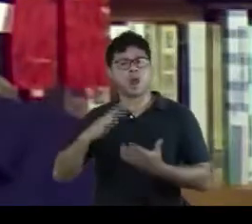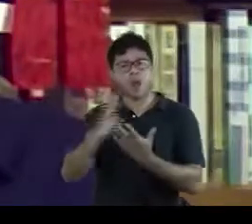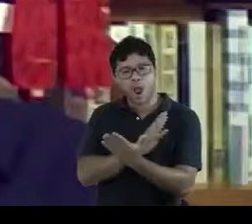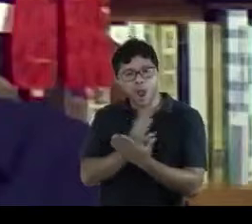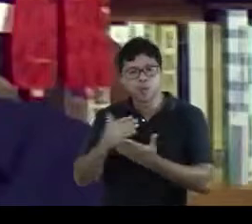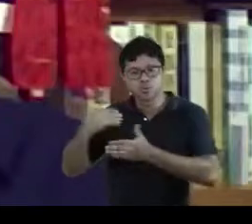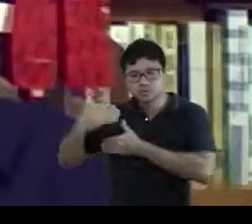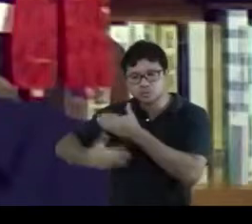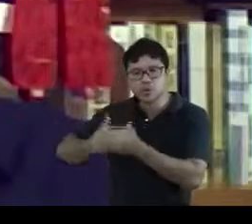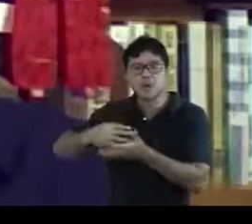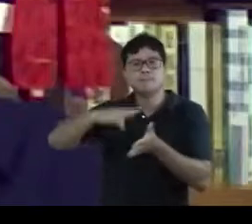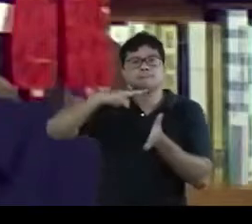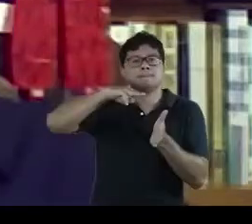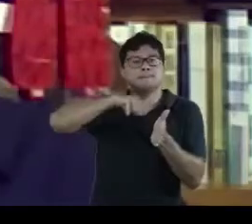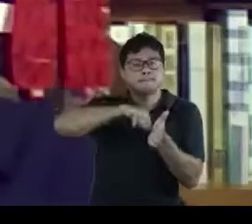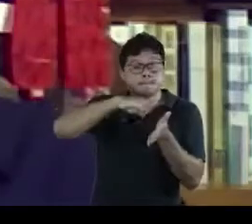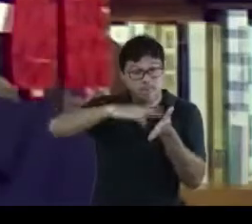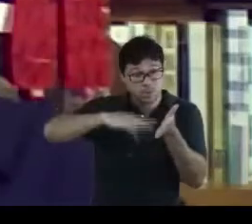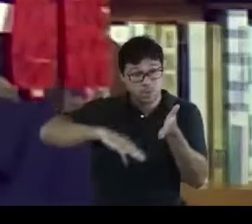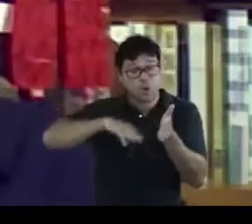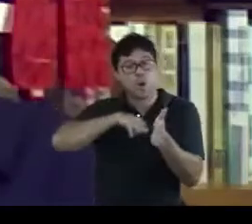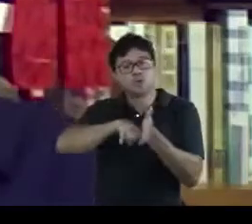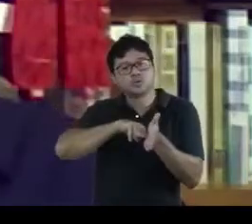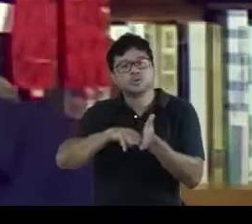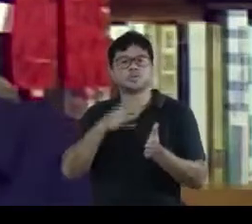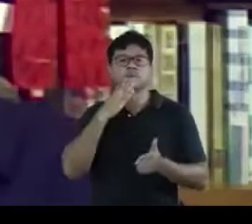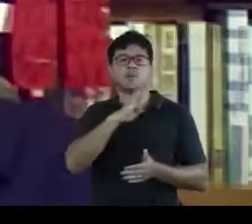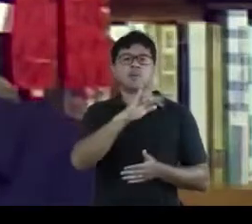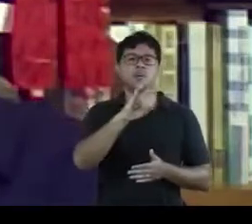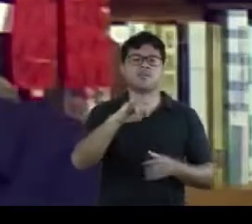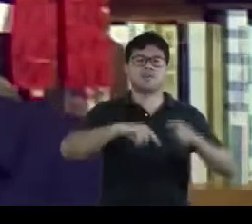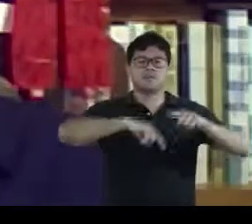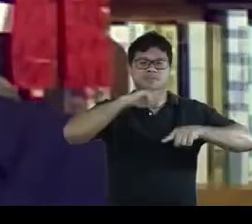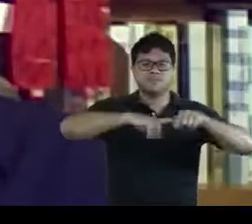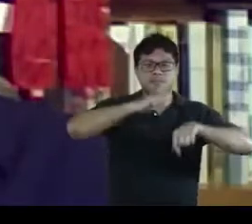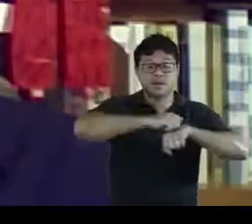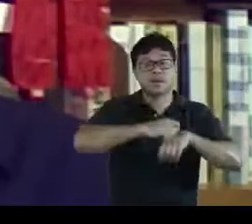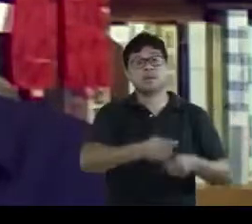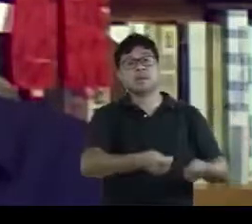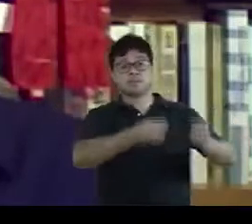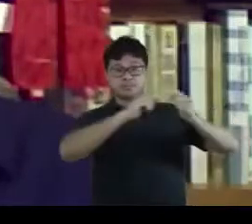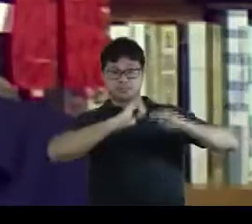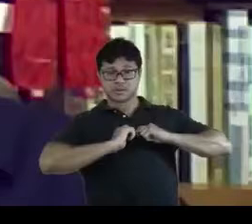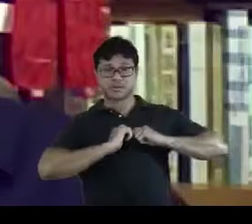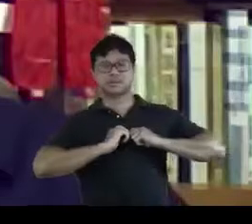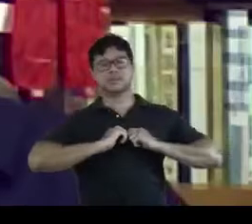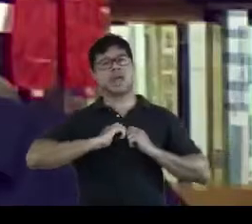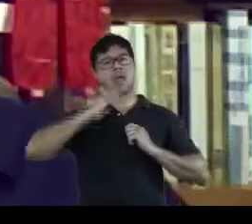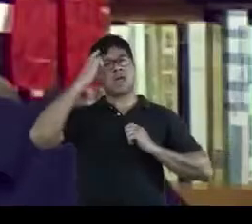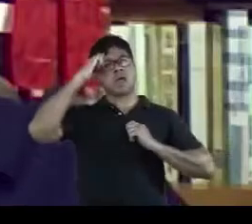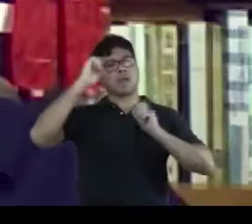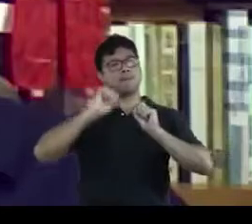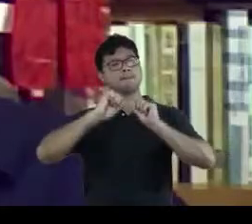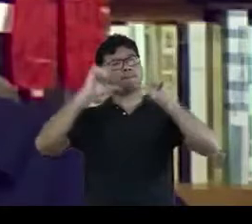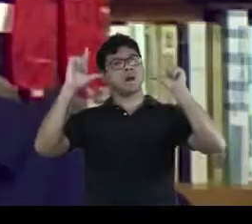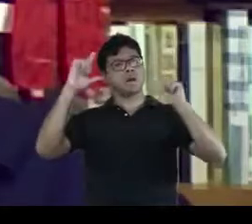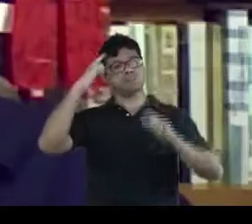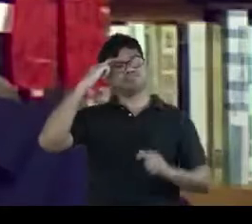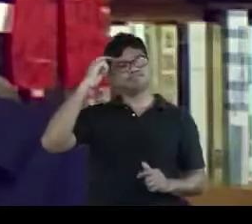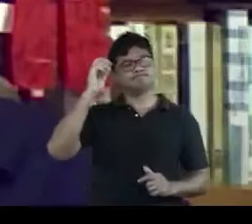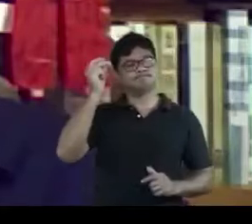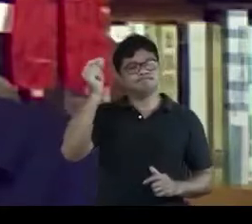alguns procedimentos metodológicos identificados com biografia material que me proporcionam iluminações profanas